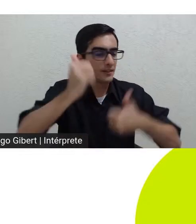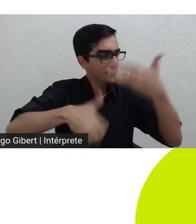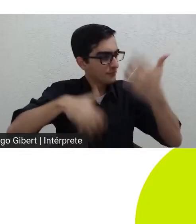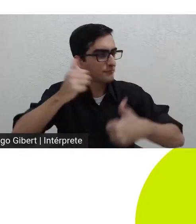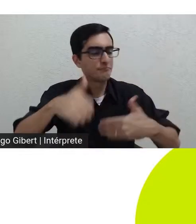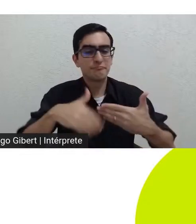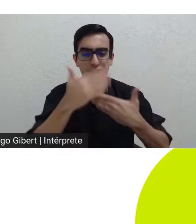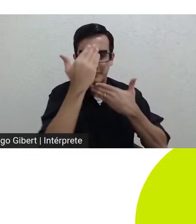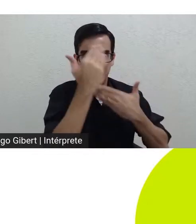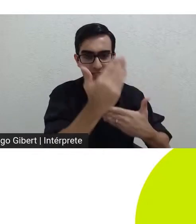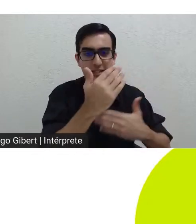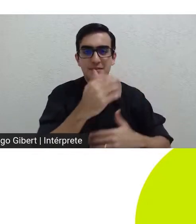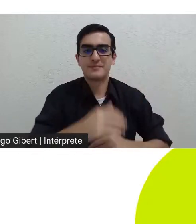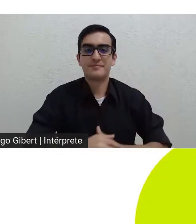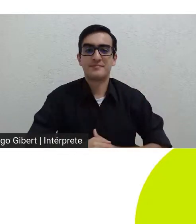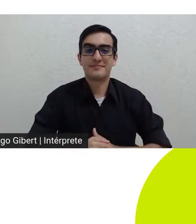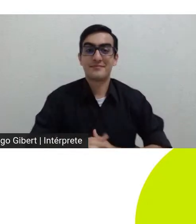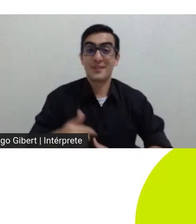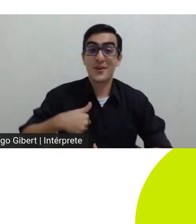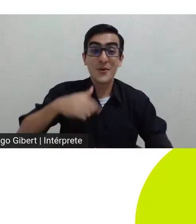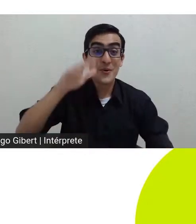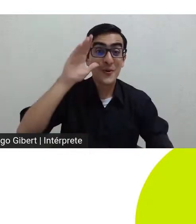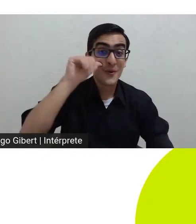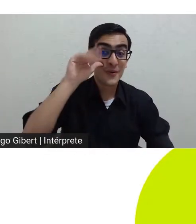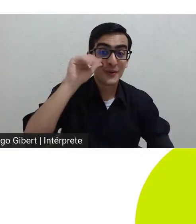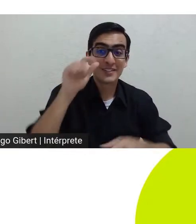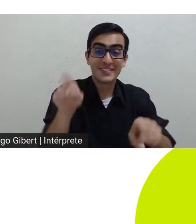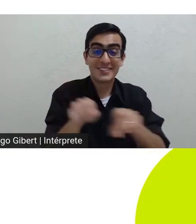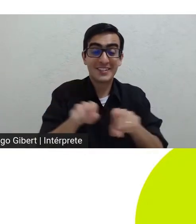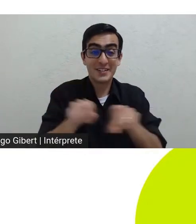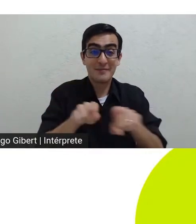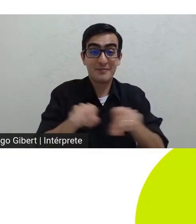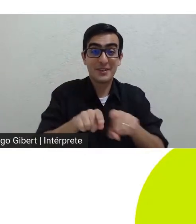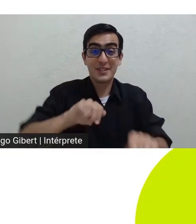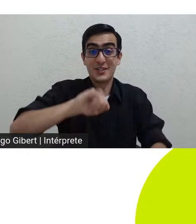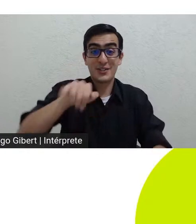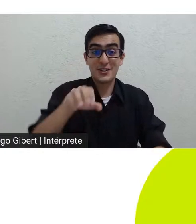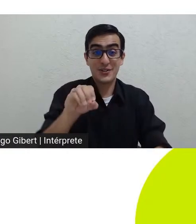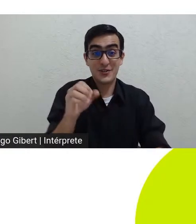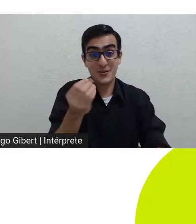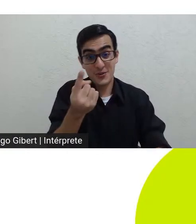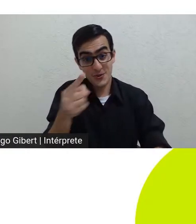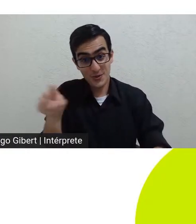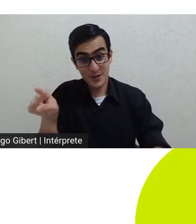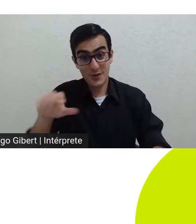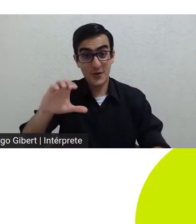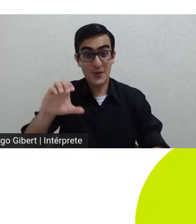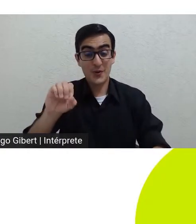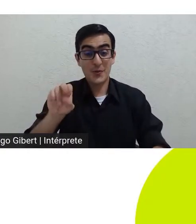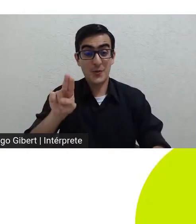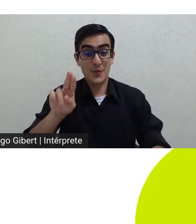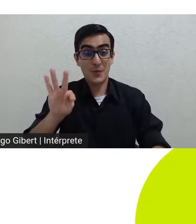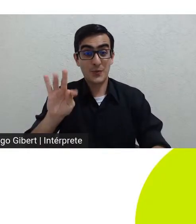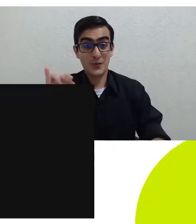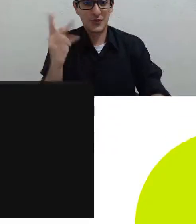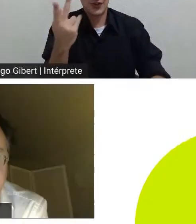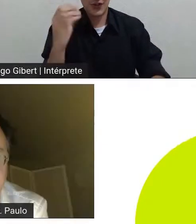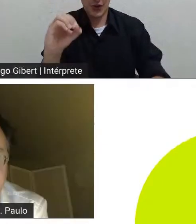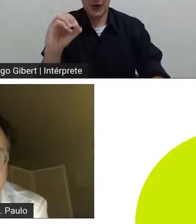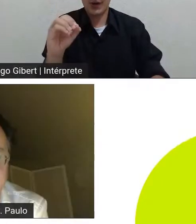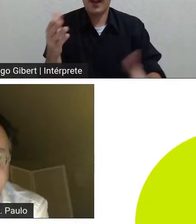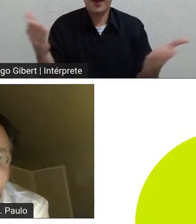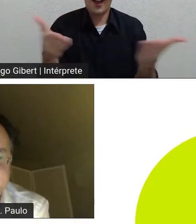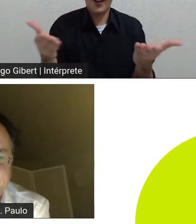gente também estou muito curiosa agora para ouvir o João Pereira Coutinho ele vai entrar agora para